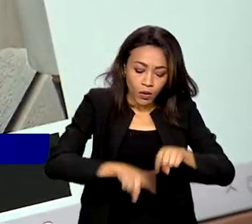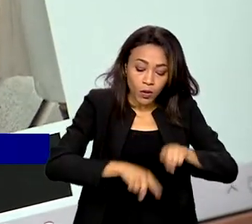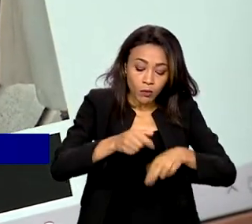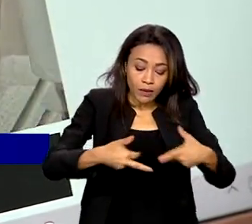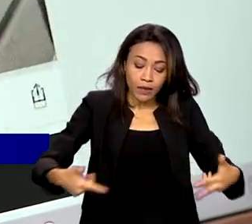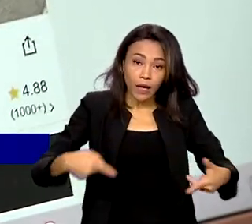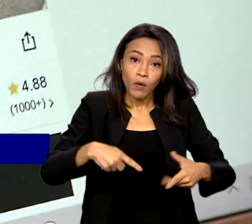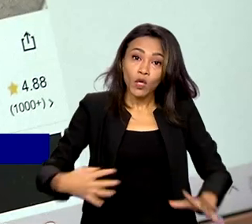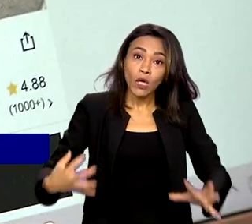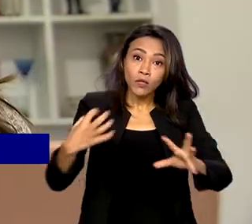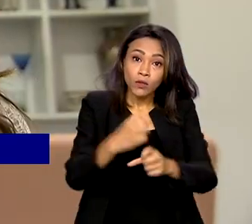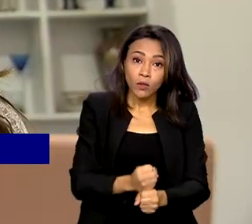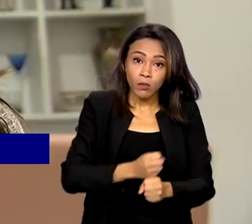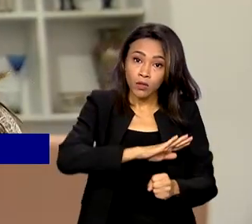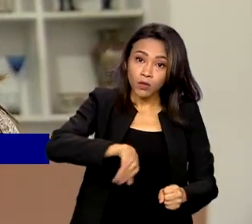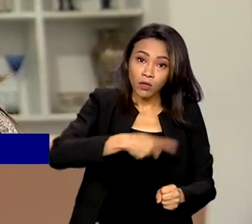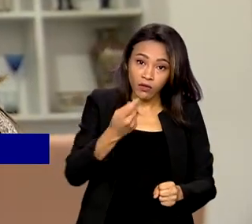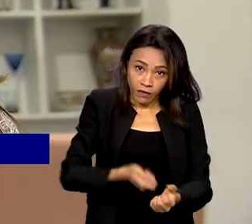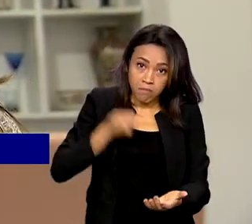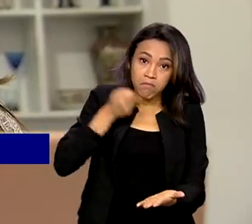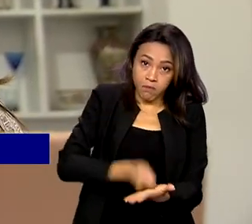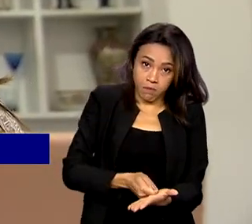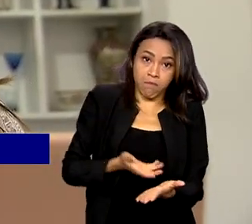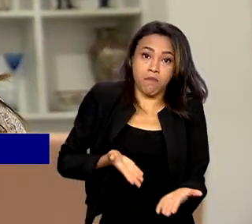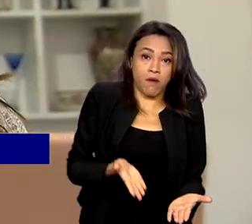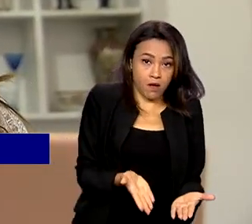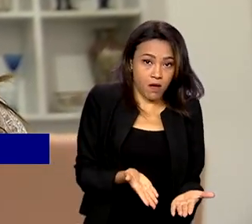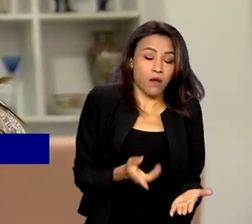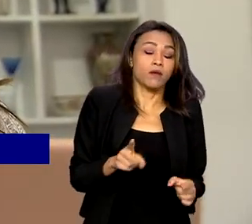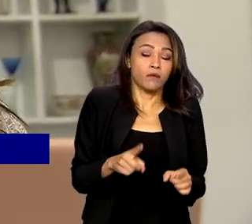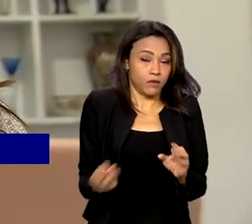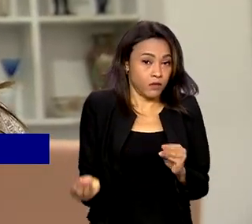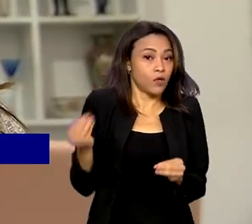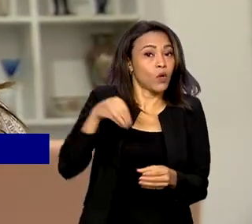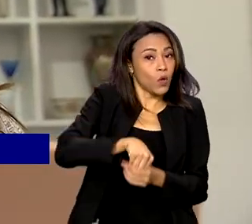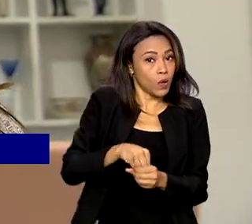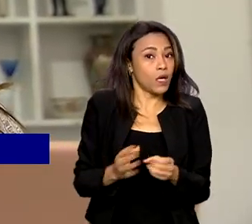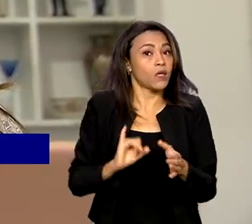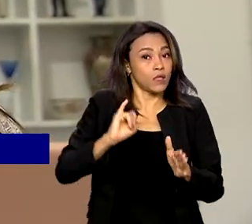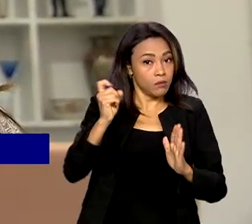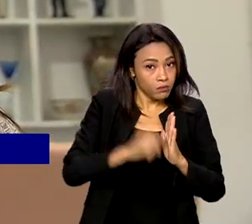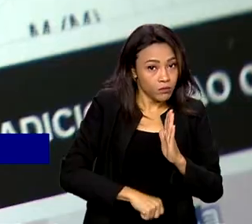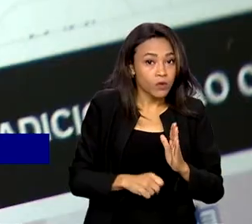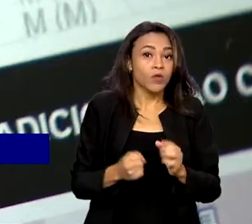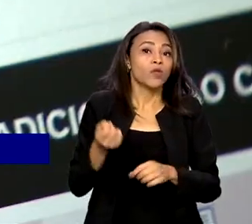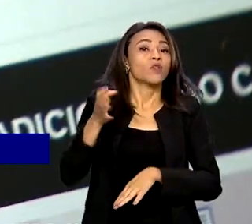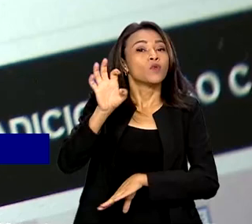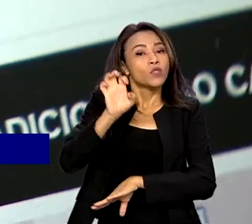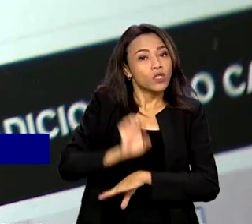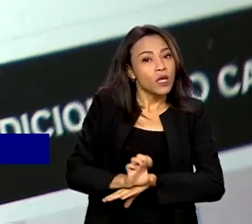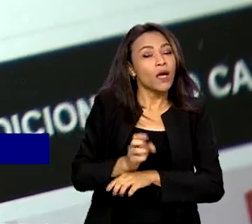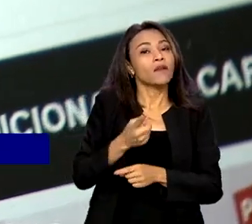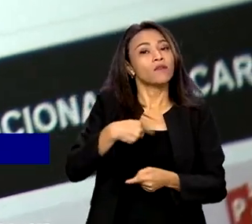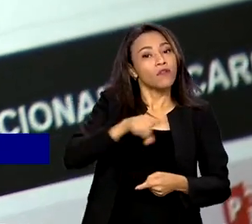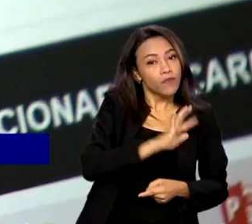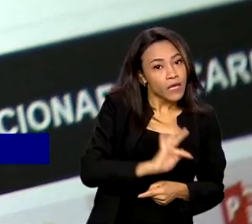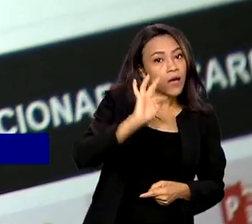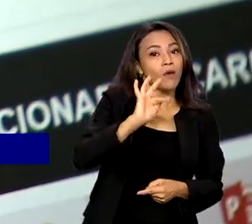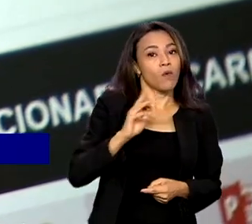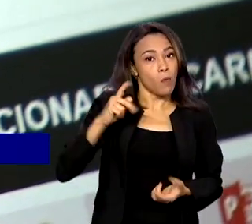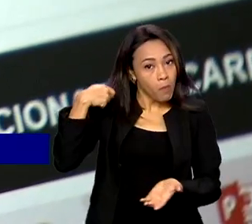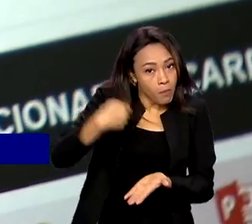valor total da mercadoria, incluindo aí os tributos federais e estaduais. O pagamento desses